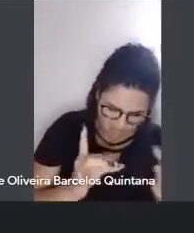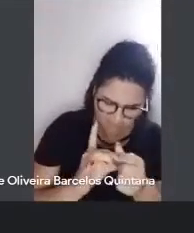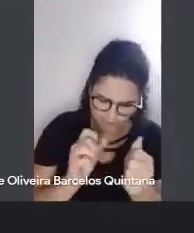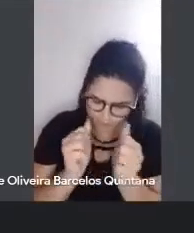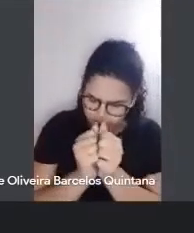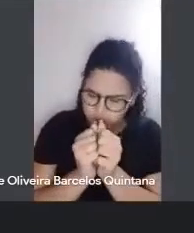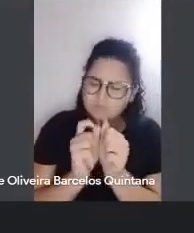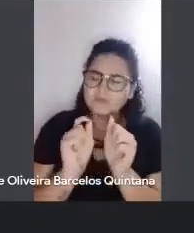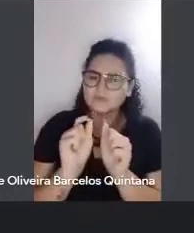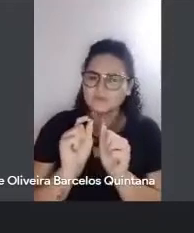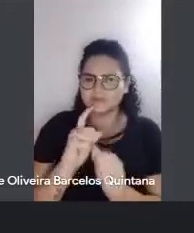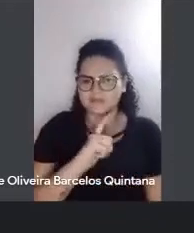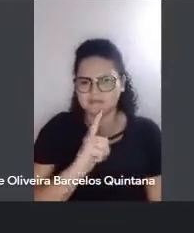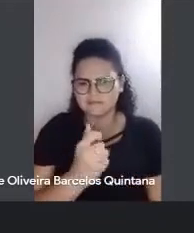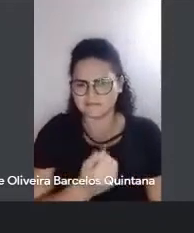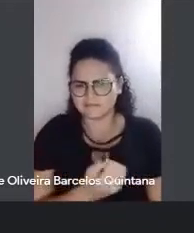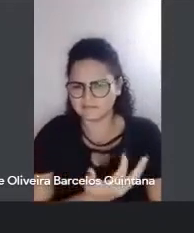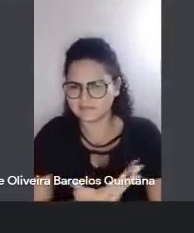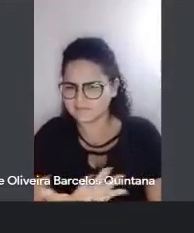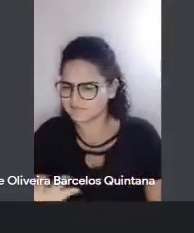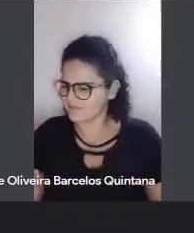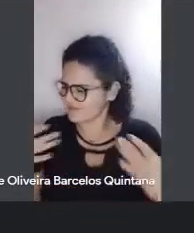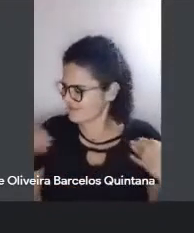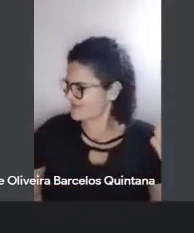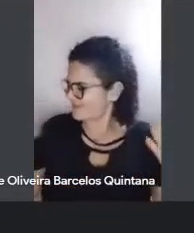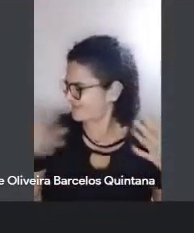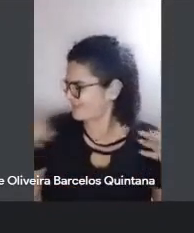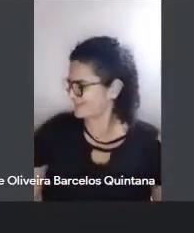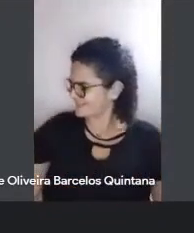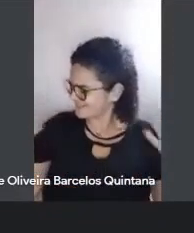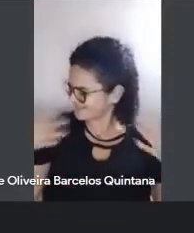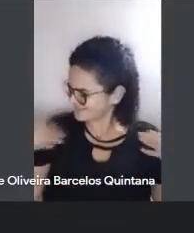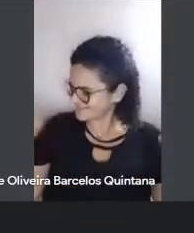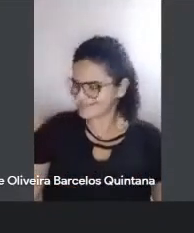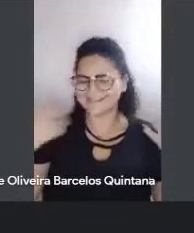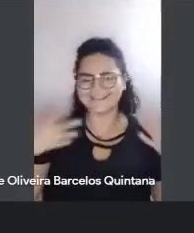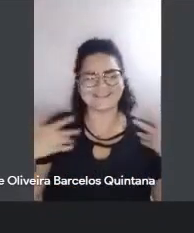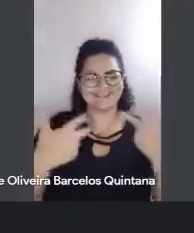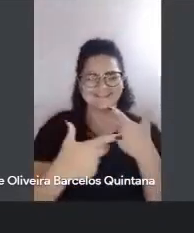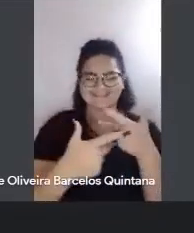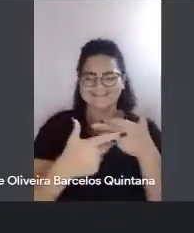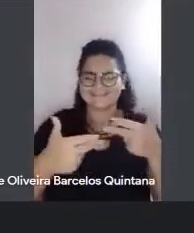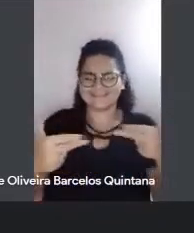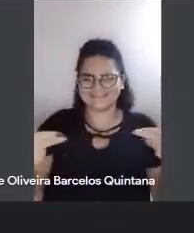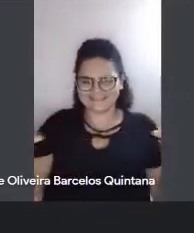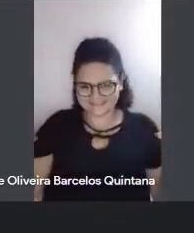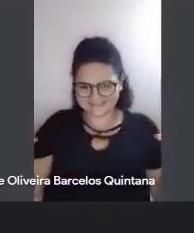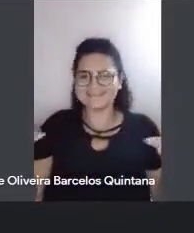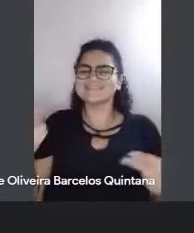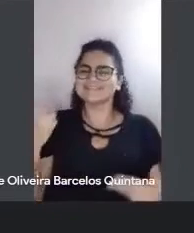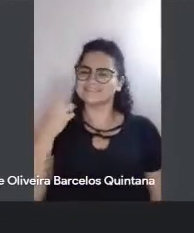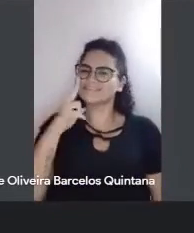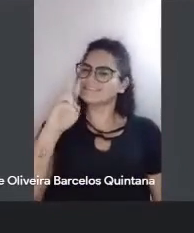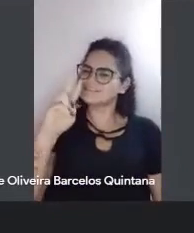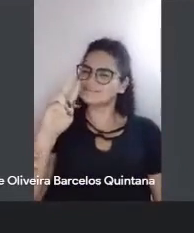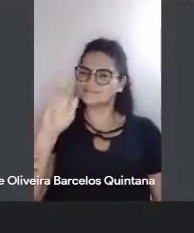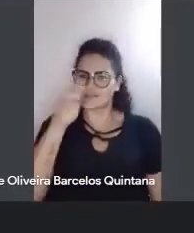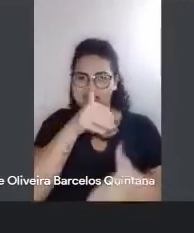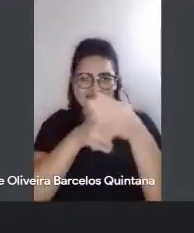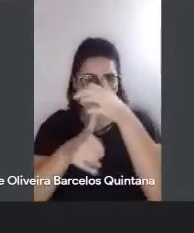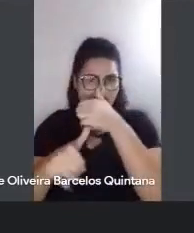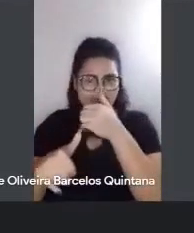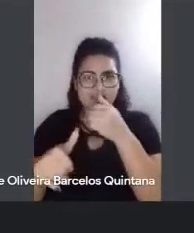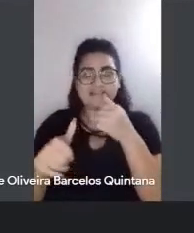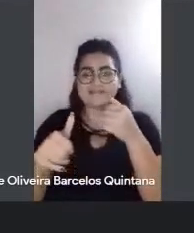dos fraguedos pulam alegres nas macegas altas antes de quedarem, nas tocaias traiçoeiras aos viados